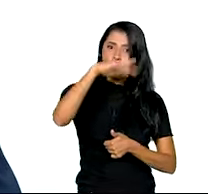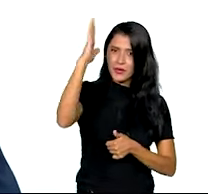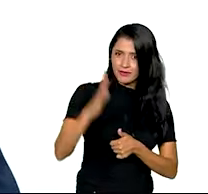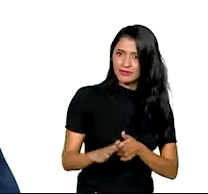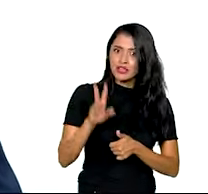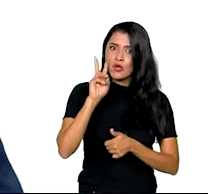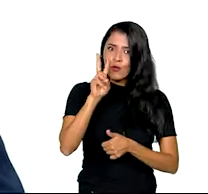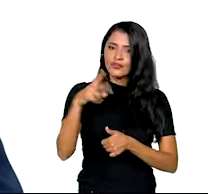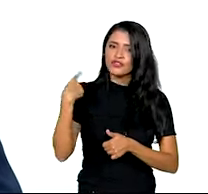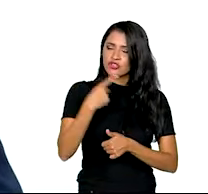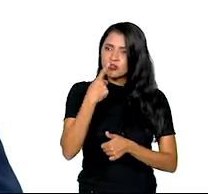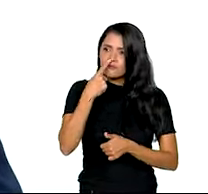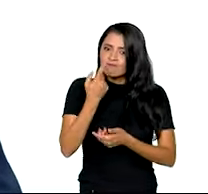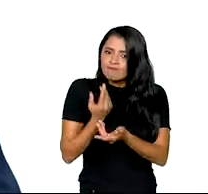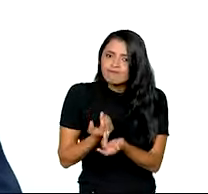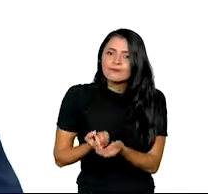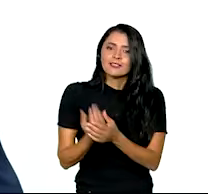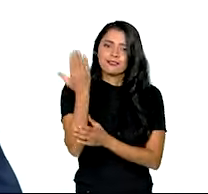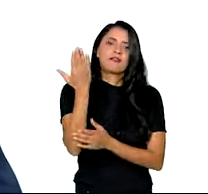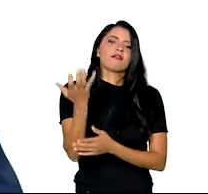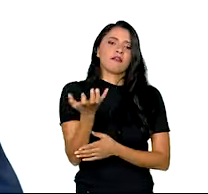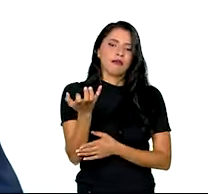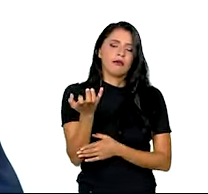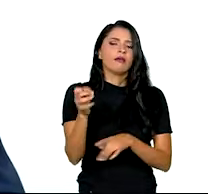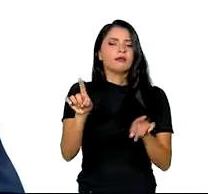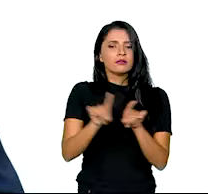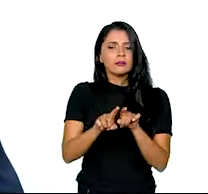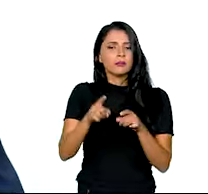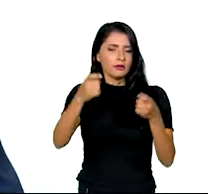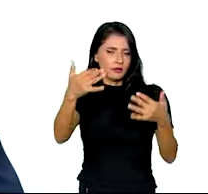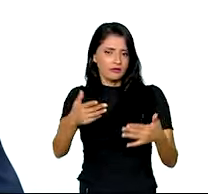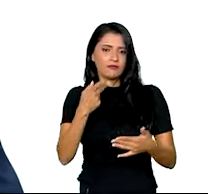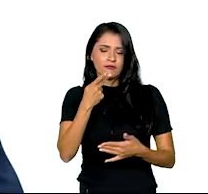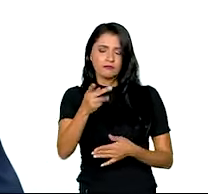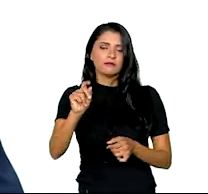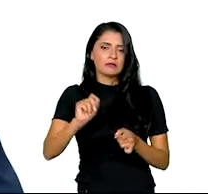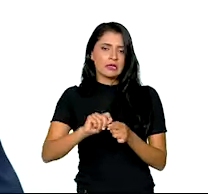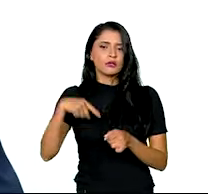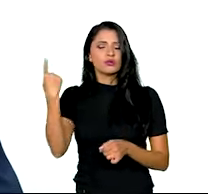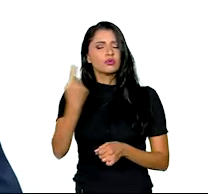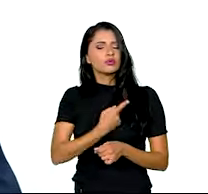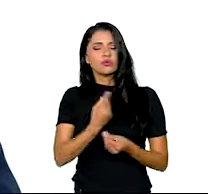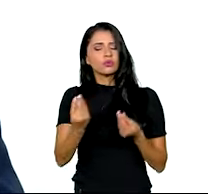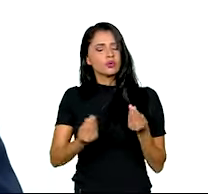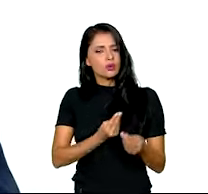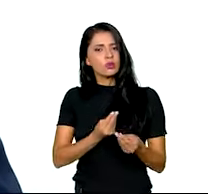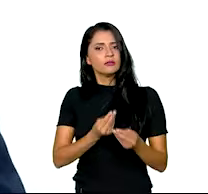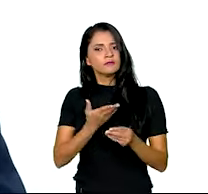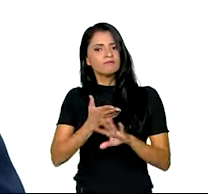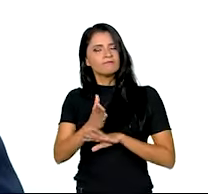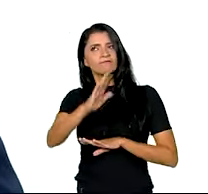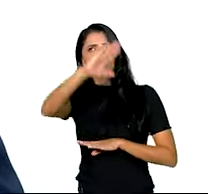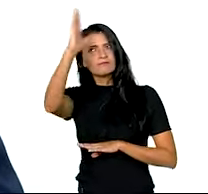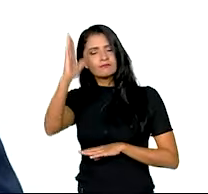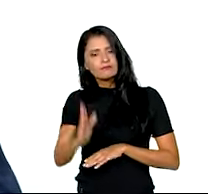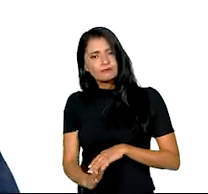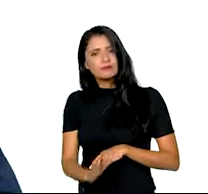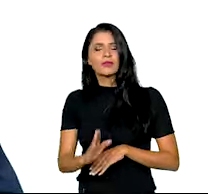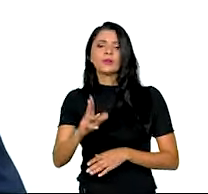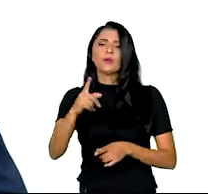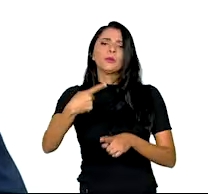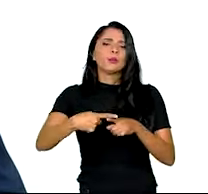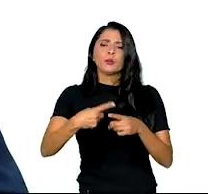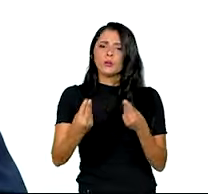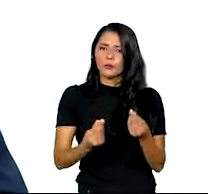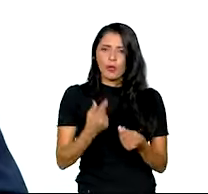Brasil que a gente quer construir. E me permita dizê-lo, fazer com que nós entremos no Brasil, porque,